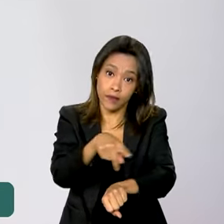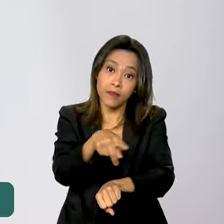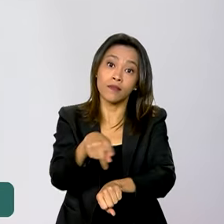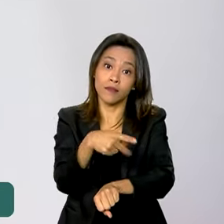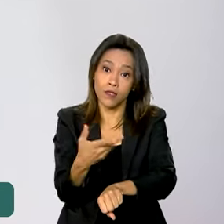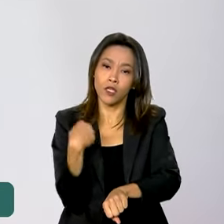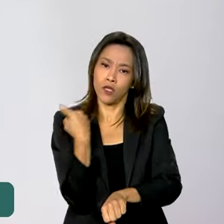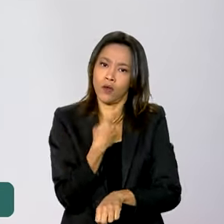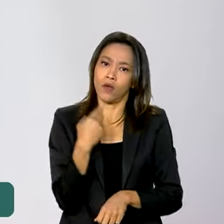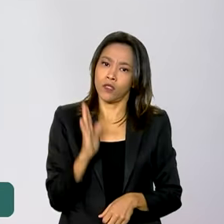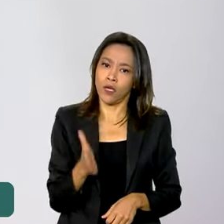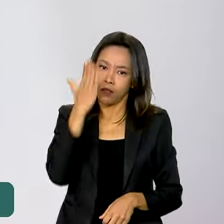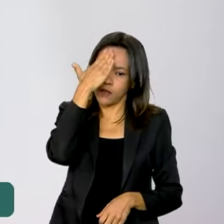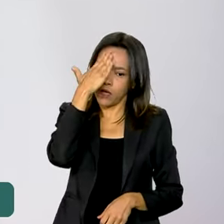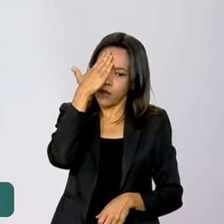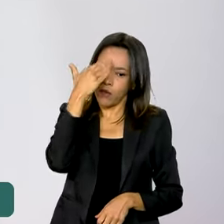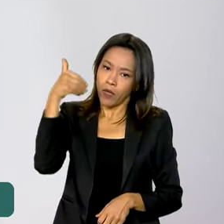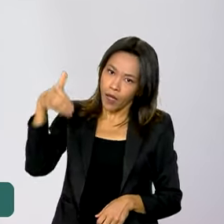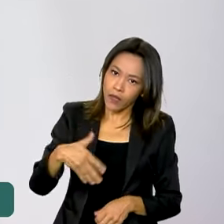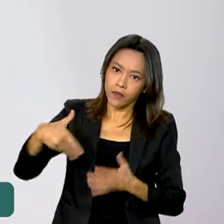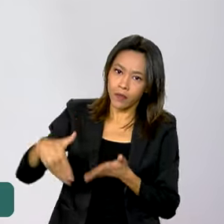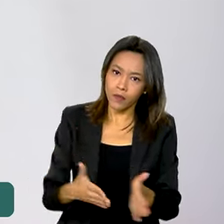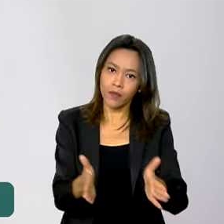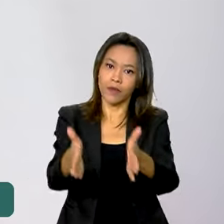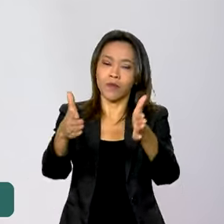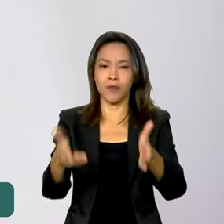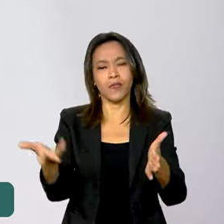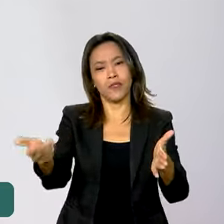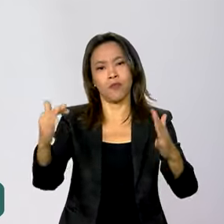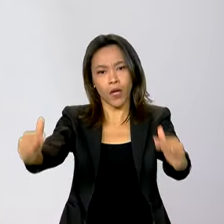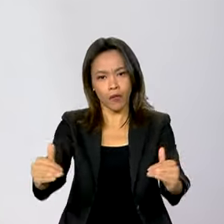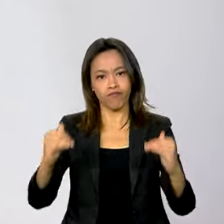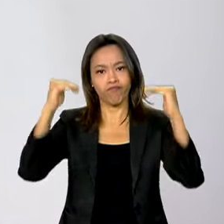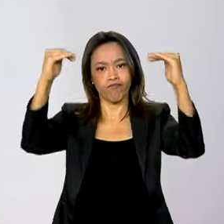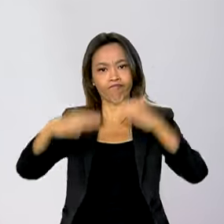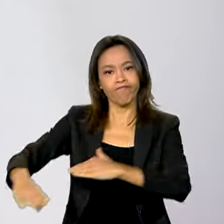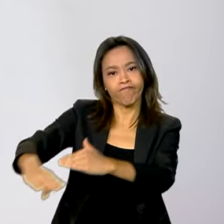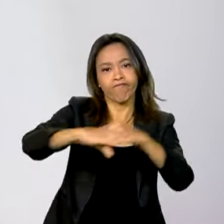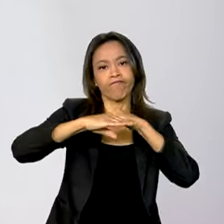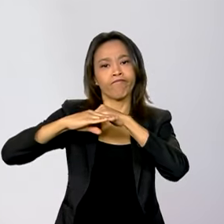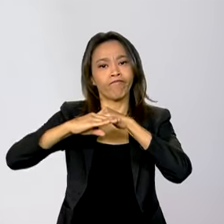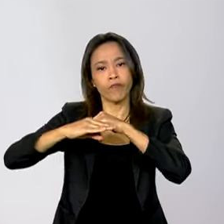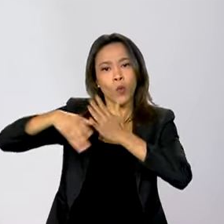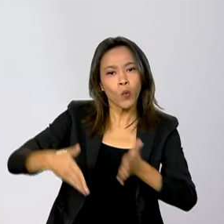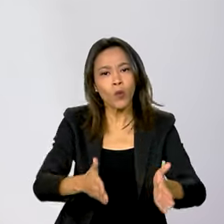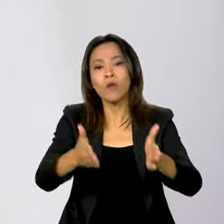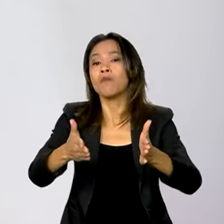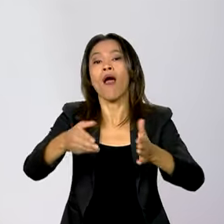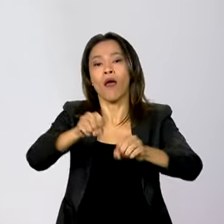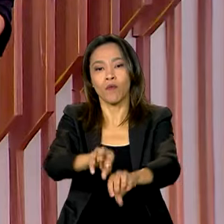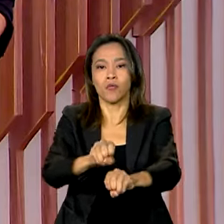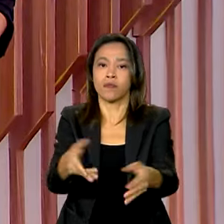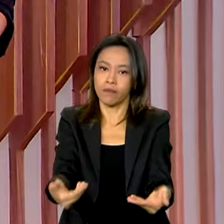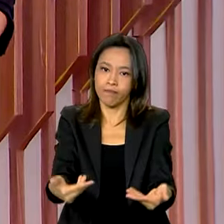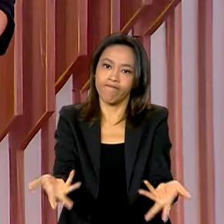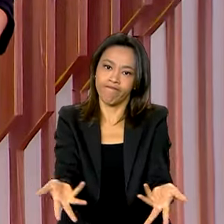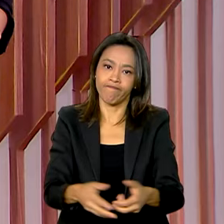nós sabemos um grande caminho para construir uma nação soberana e justa não há outro caminho a não ser através da educação